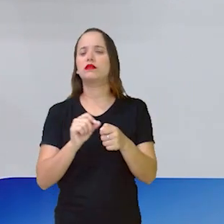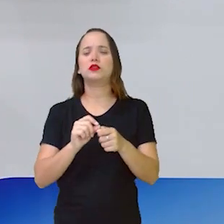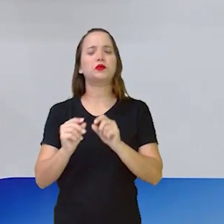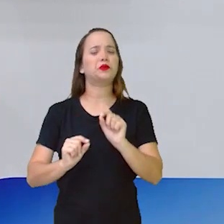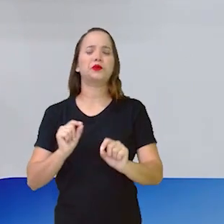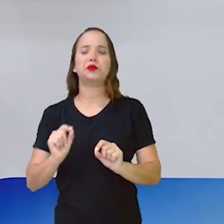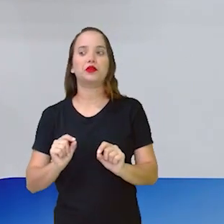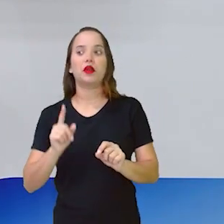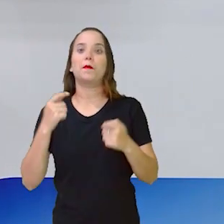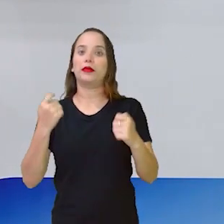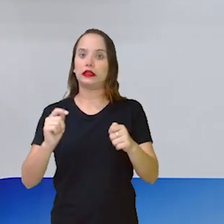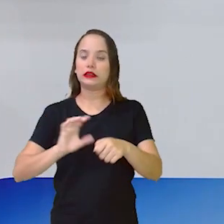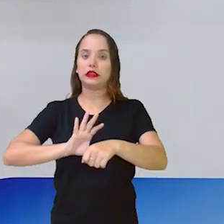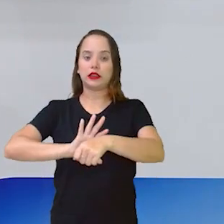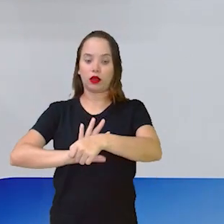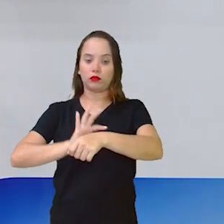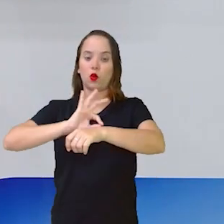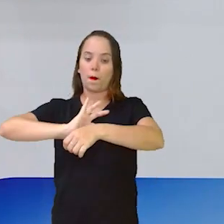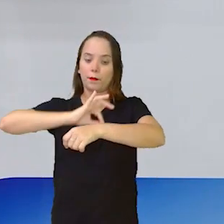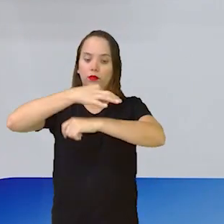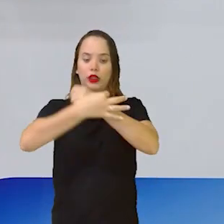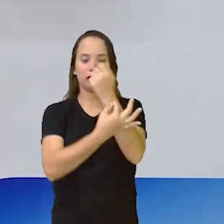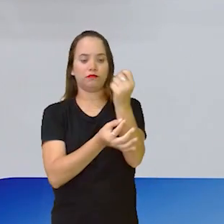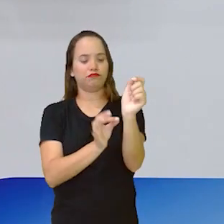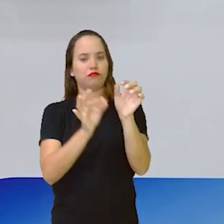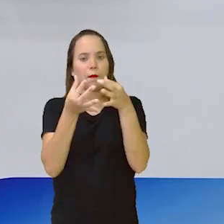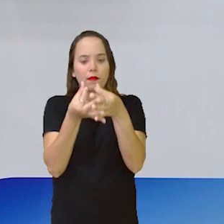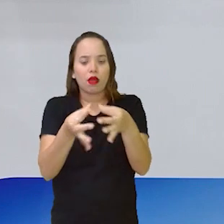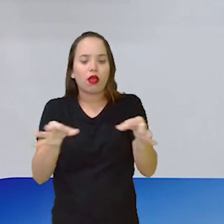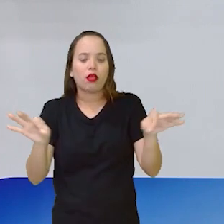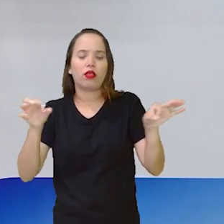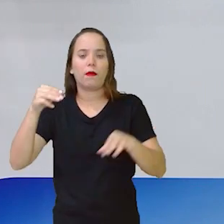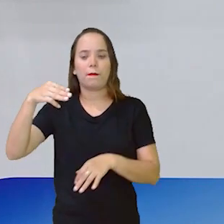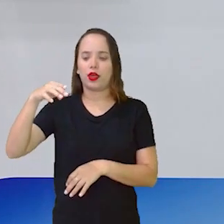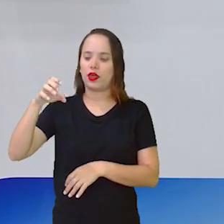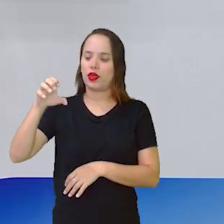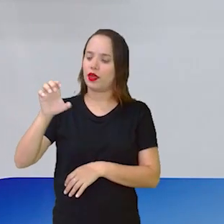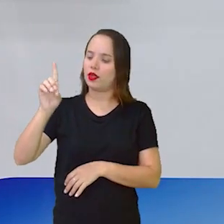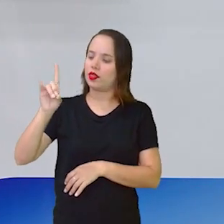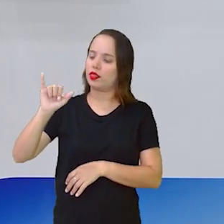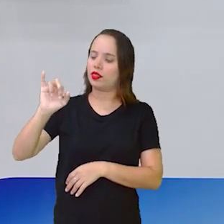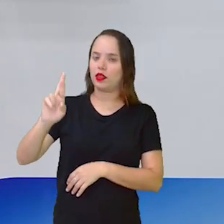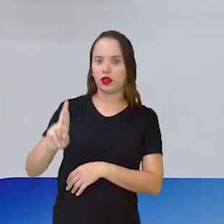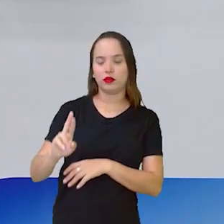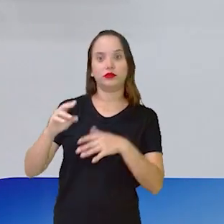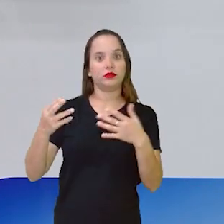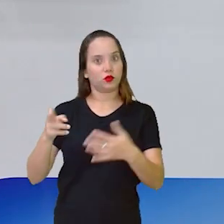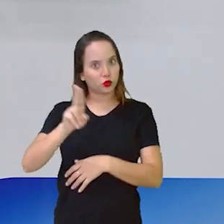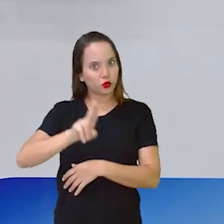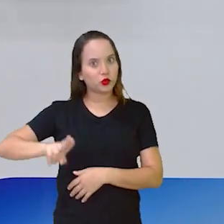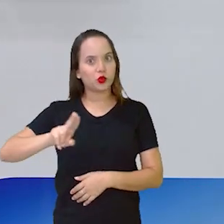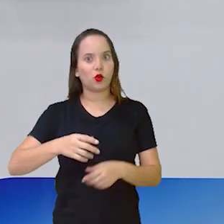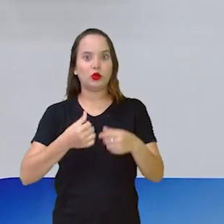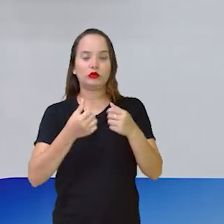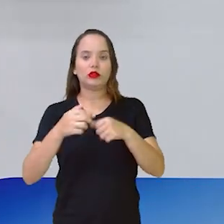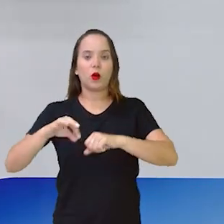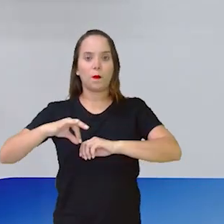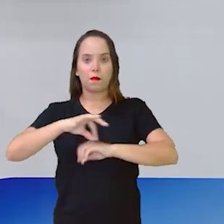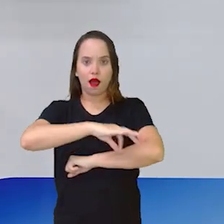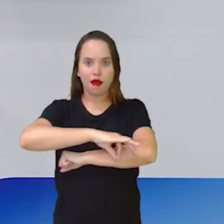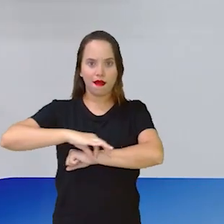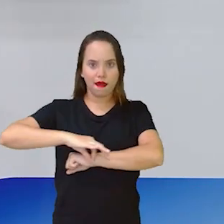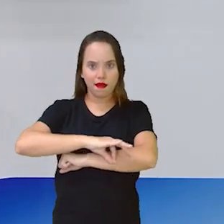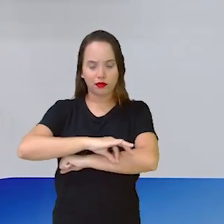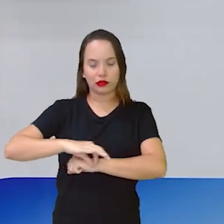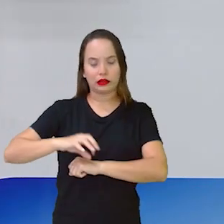precisar medir para ver o tamanho, o melhor tamanho. Então, ó, pega uma régua e outra coisa, quem